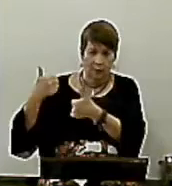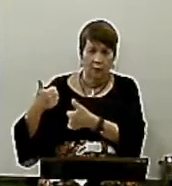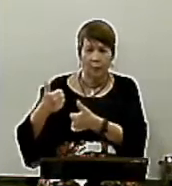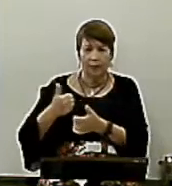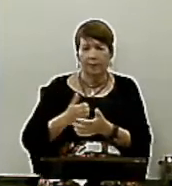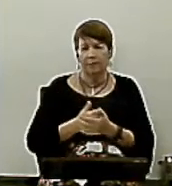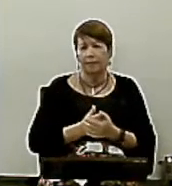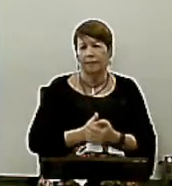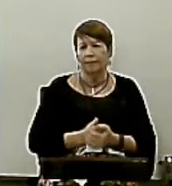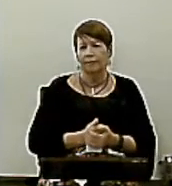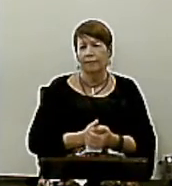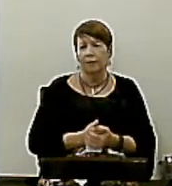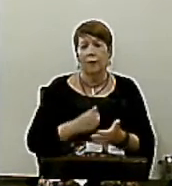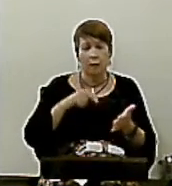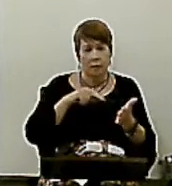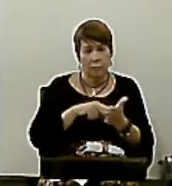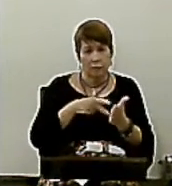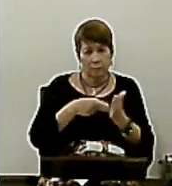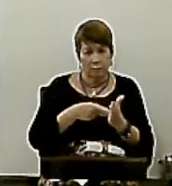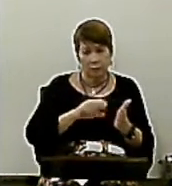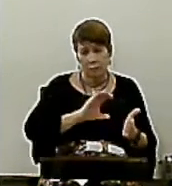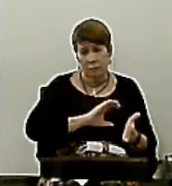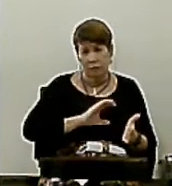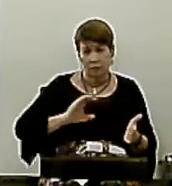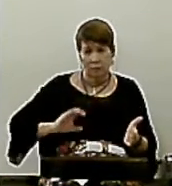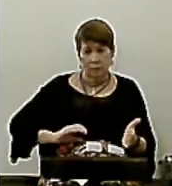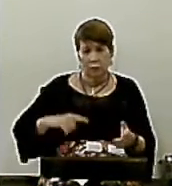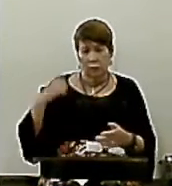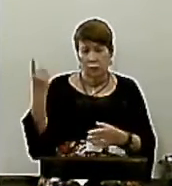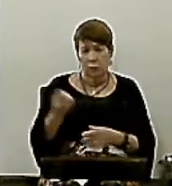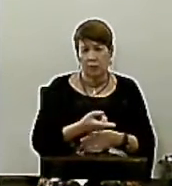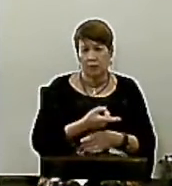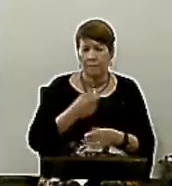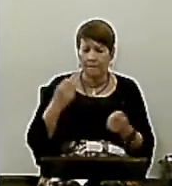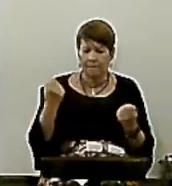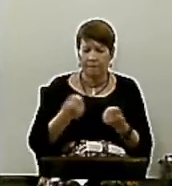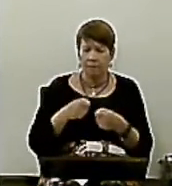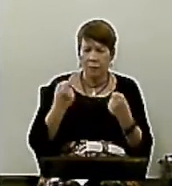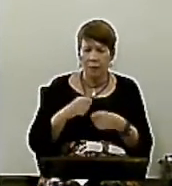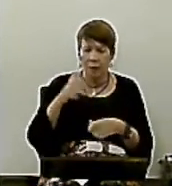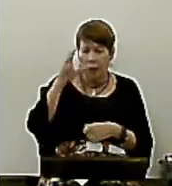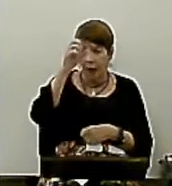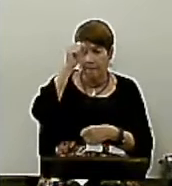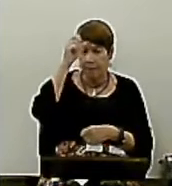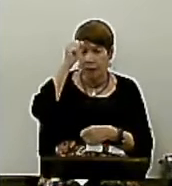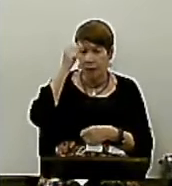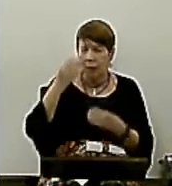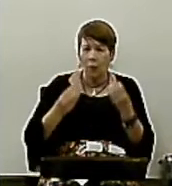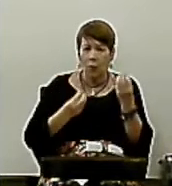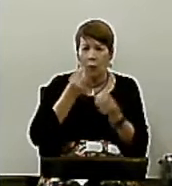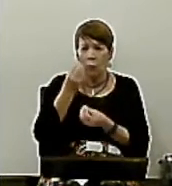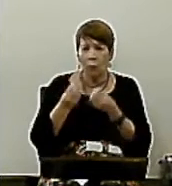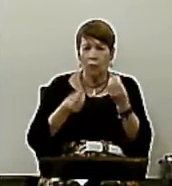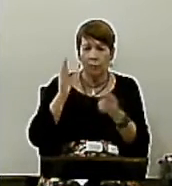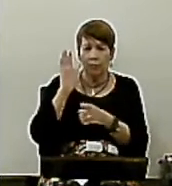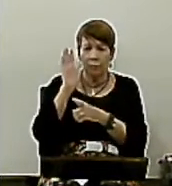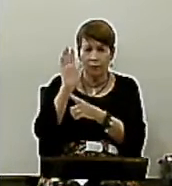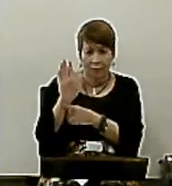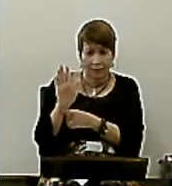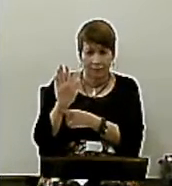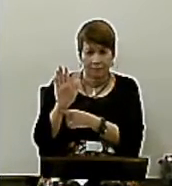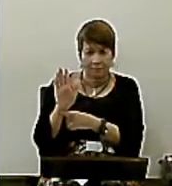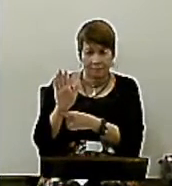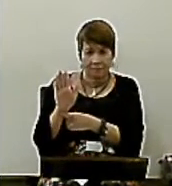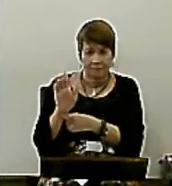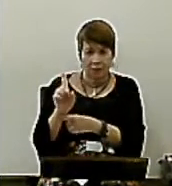Isso é cristianismo Então nós precisamos Aprender uma forma De ajudar os outros E não de competir